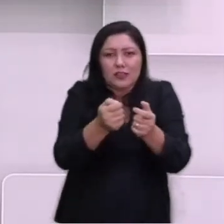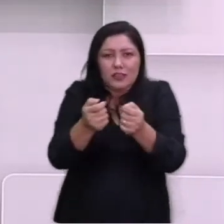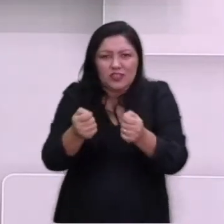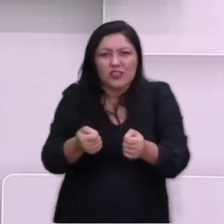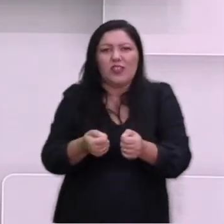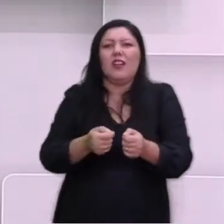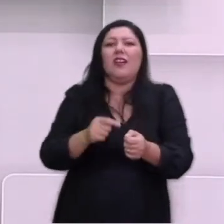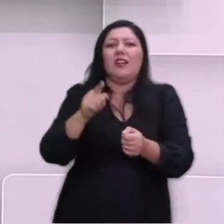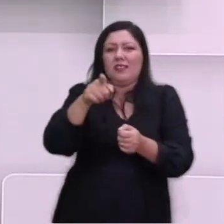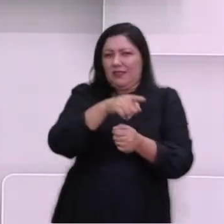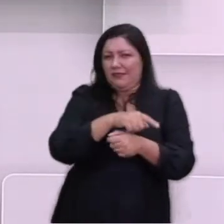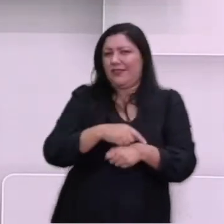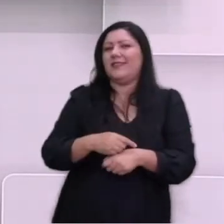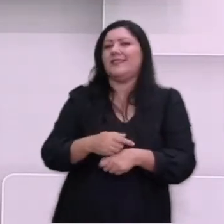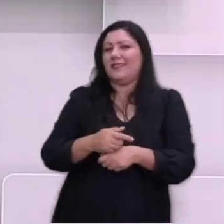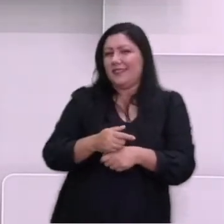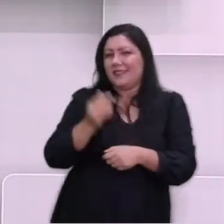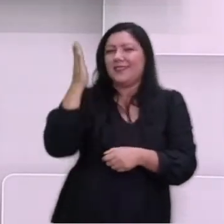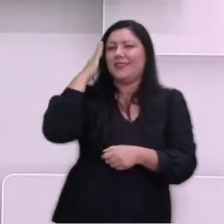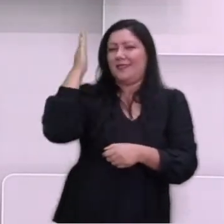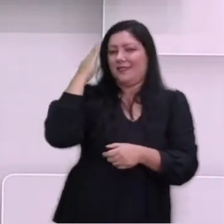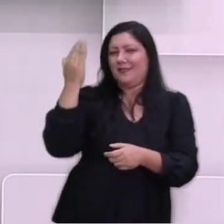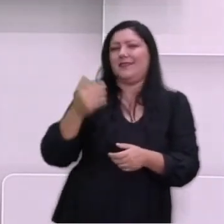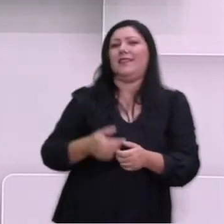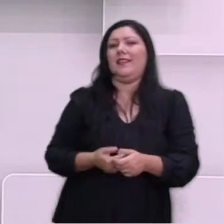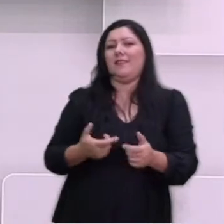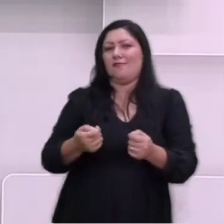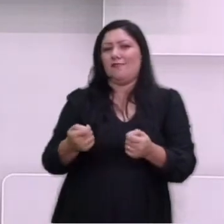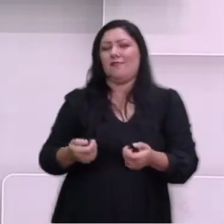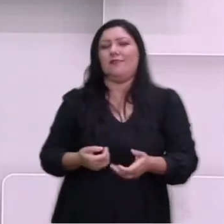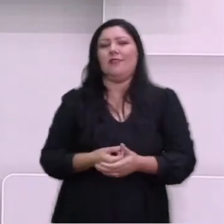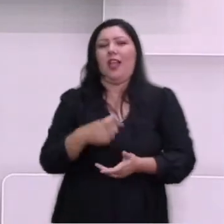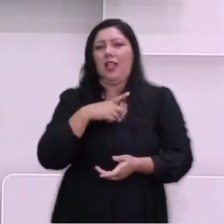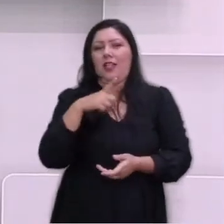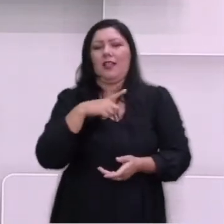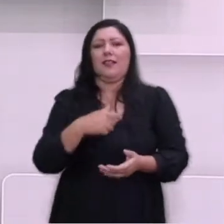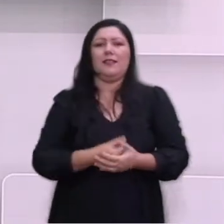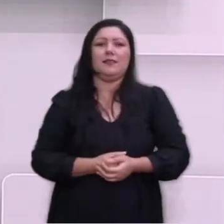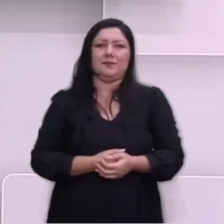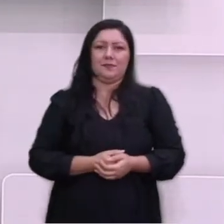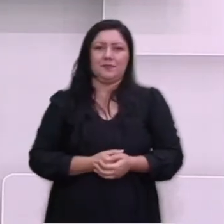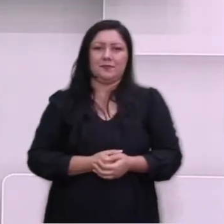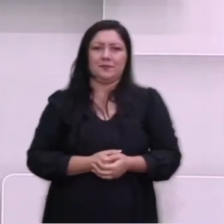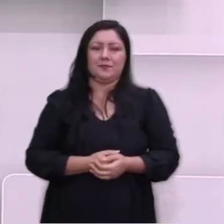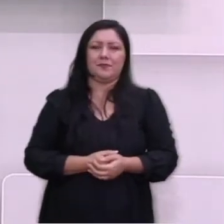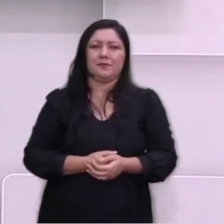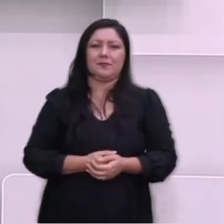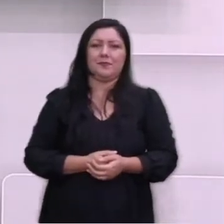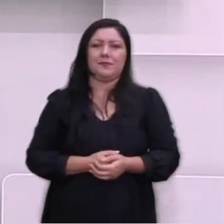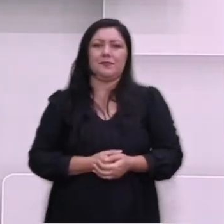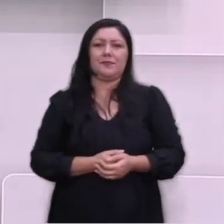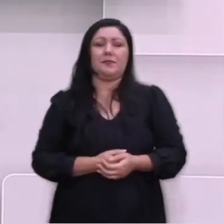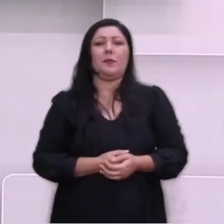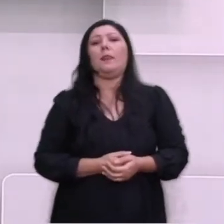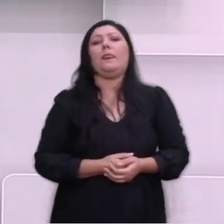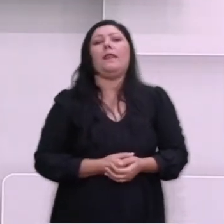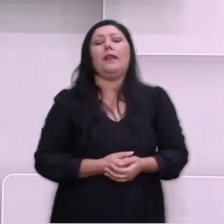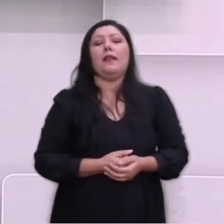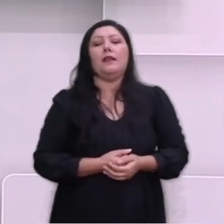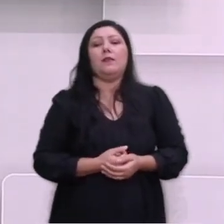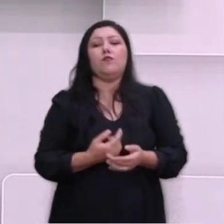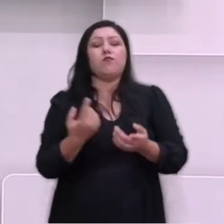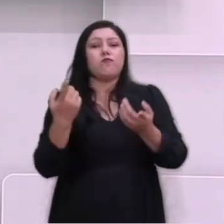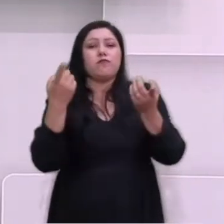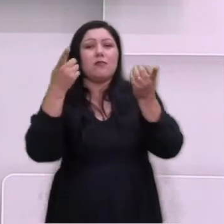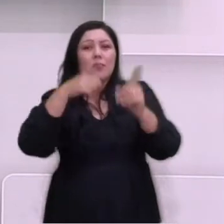vocês são expert. Bom, prosseguindo, a ofensiva contra os americanos na Ásia